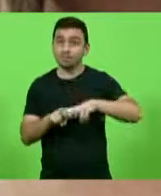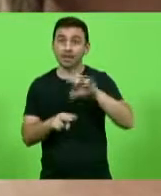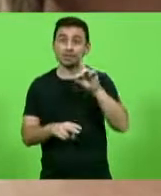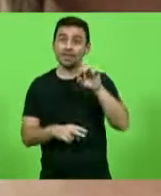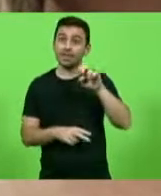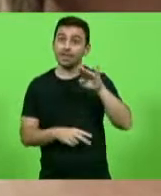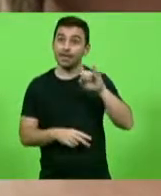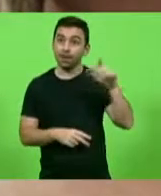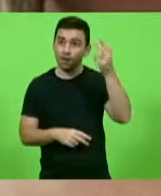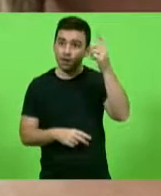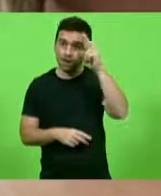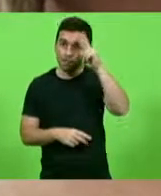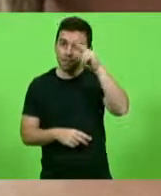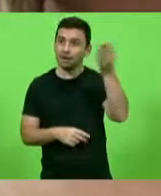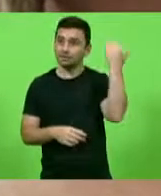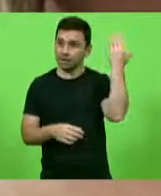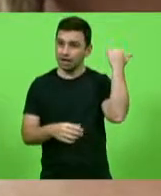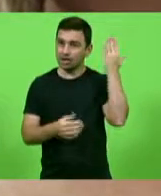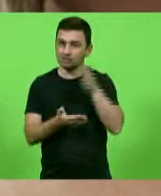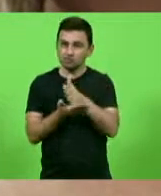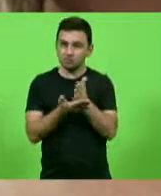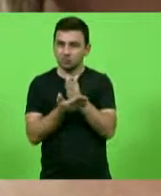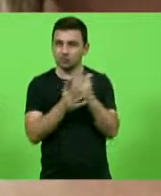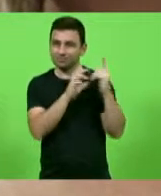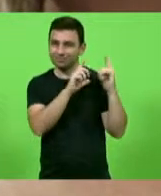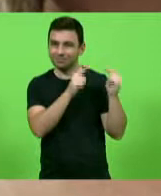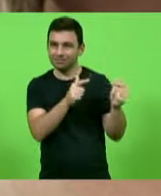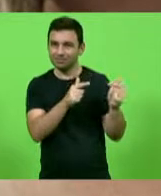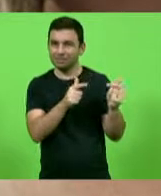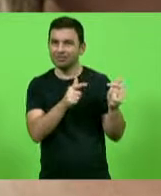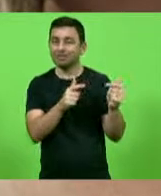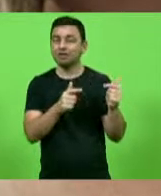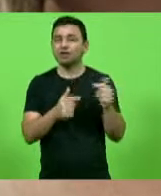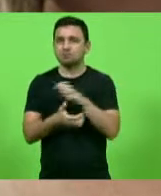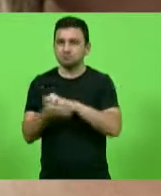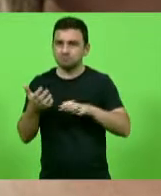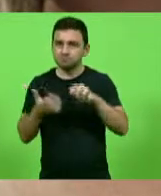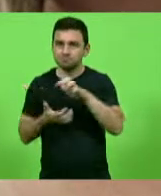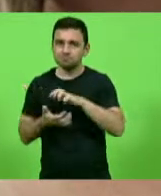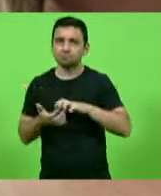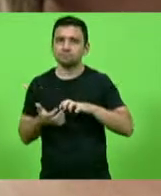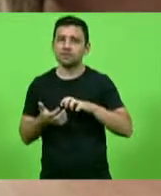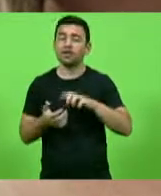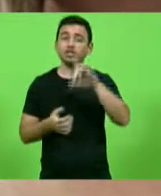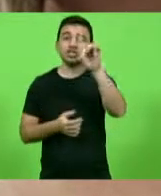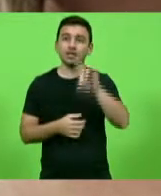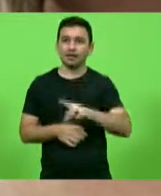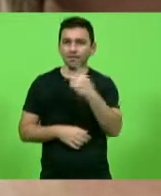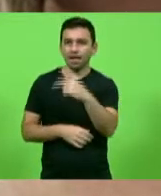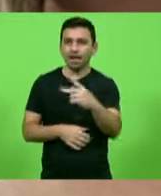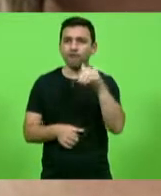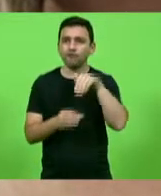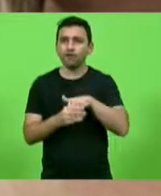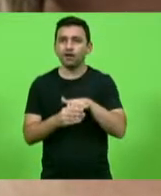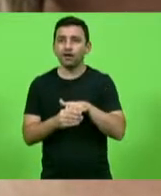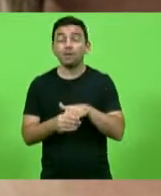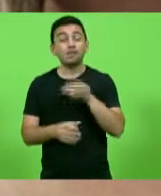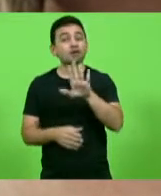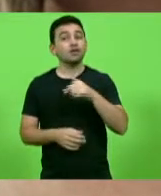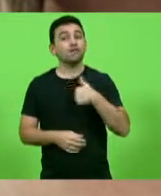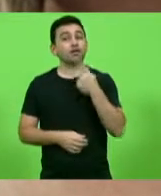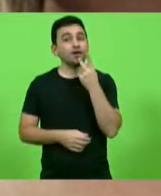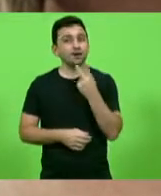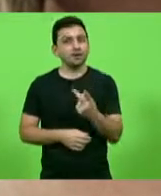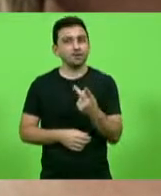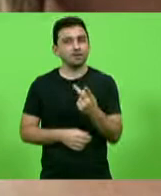Aquela votação que dividiu conservadores e revolucionários. Está lá a deputada Carmen Zanotto. É direito dela votar. O que eu estou dizendo aqui é que não é...